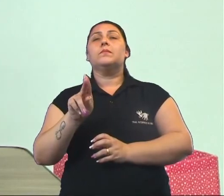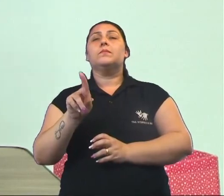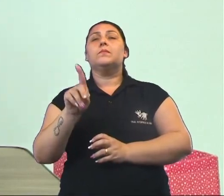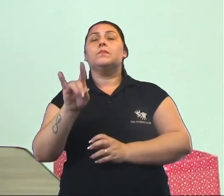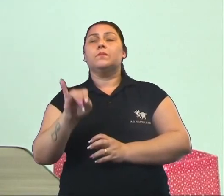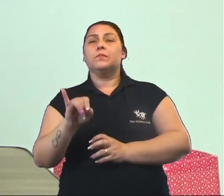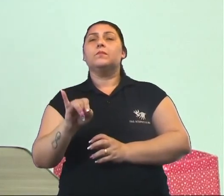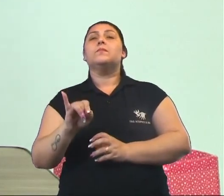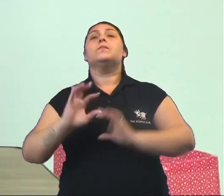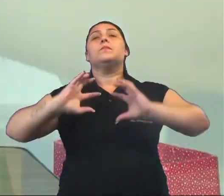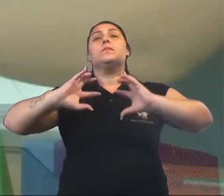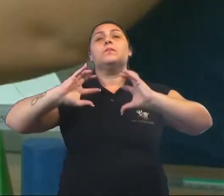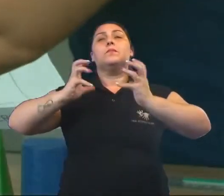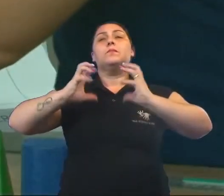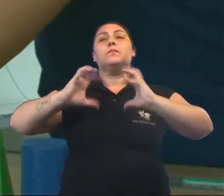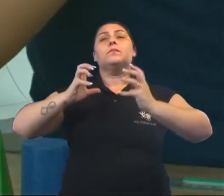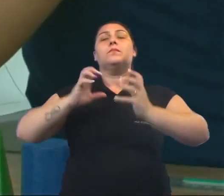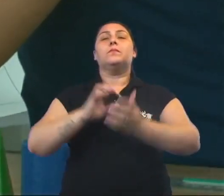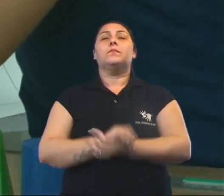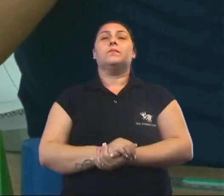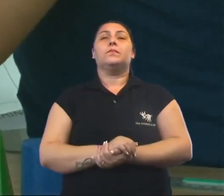mesmo, turma, na esfera.